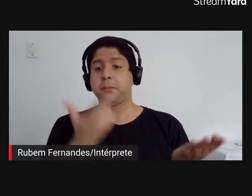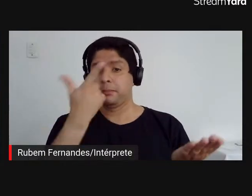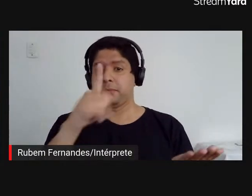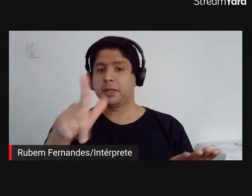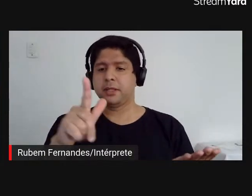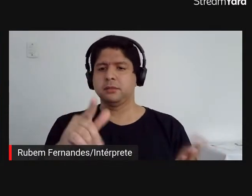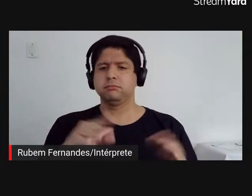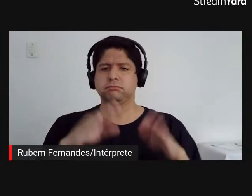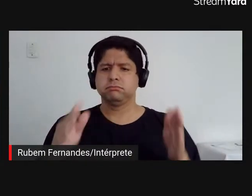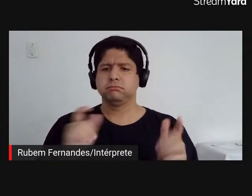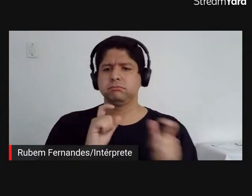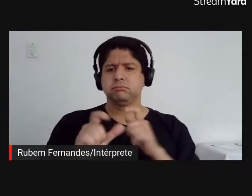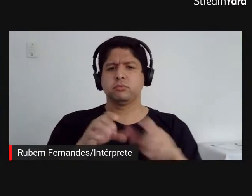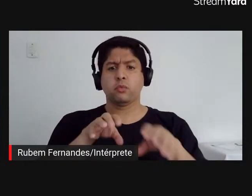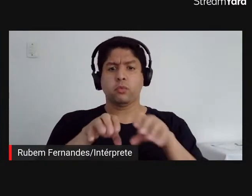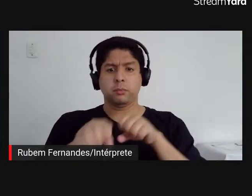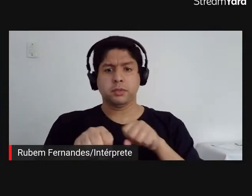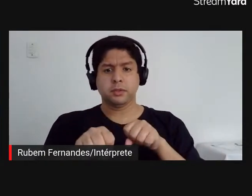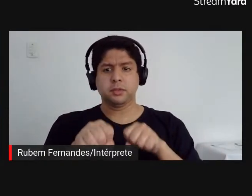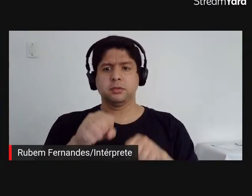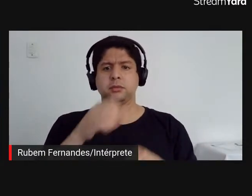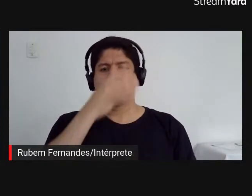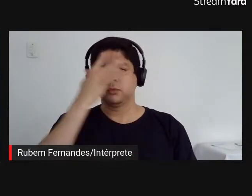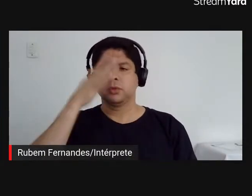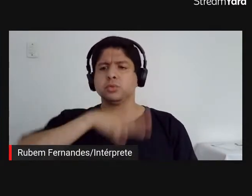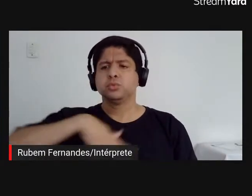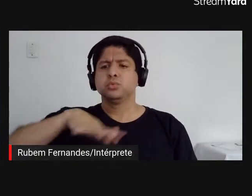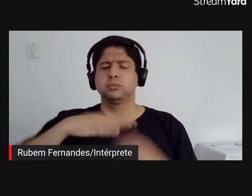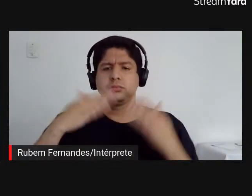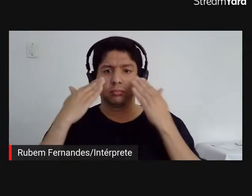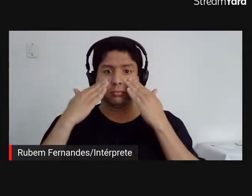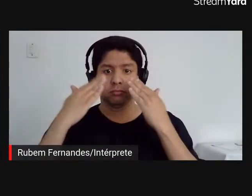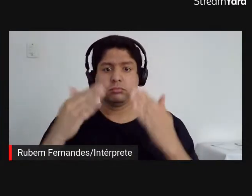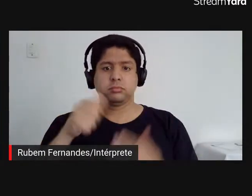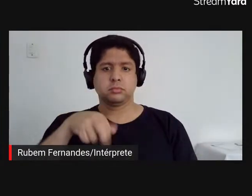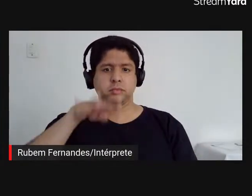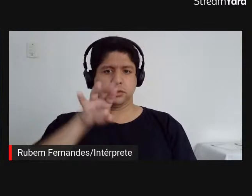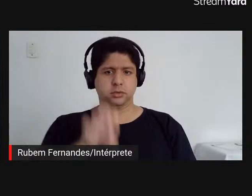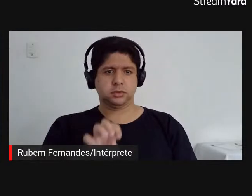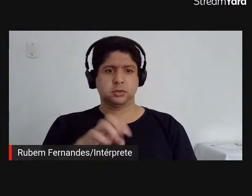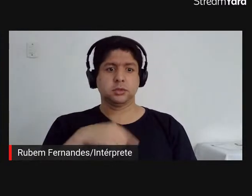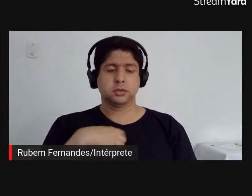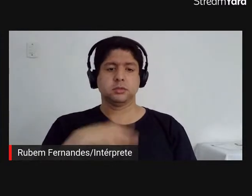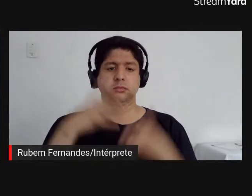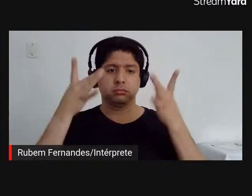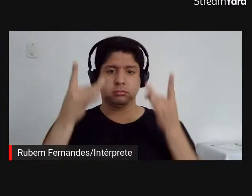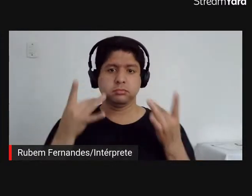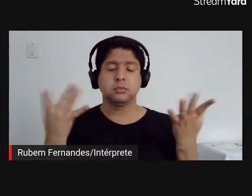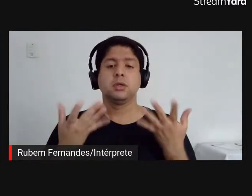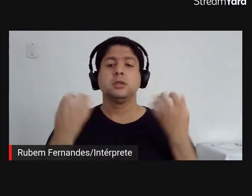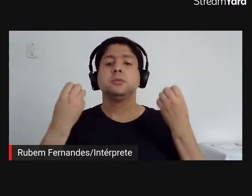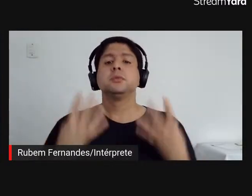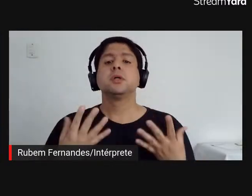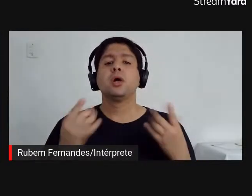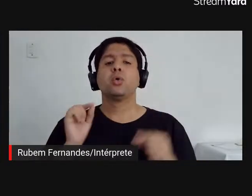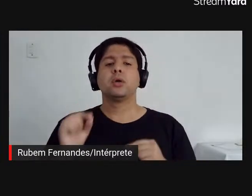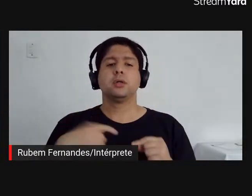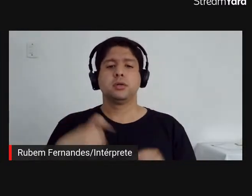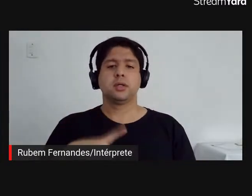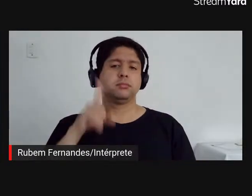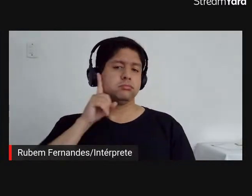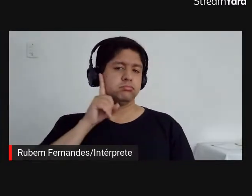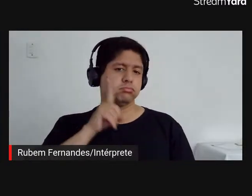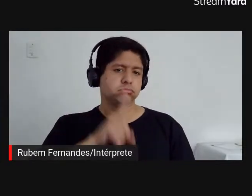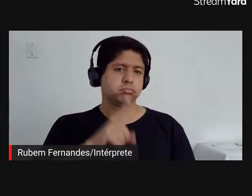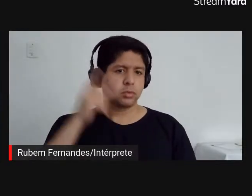de mediadores culturais em exposições de arte. Eu me autodeclaro parda, tenho